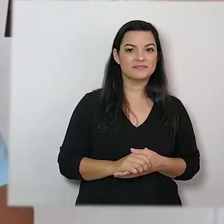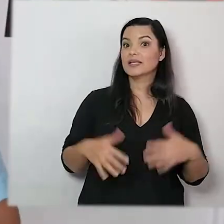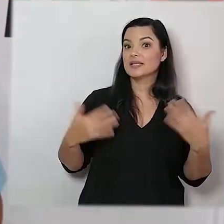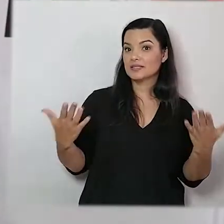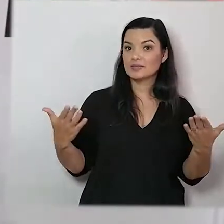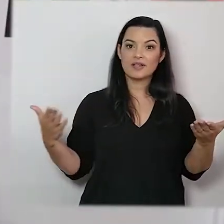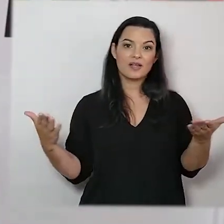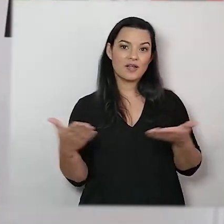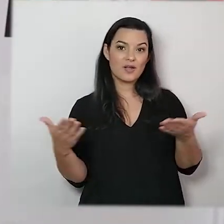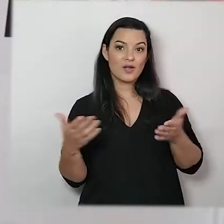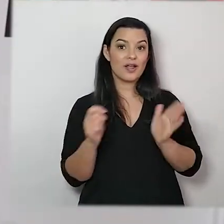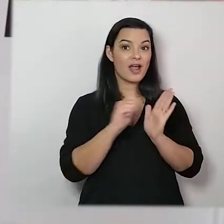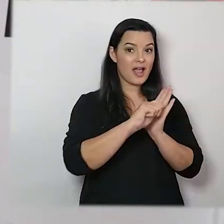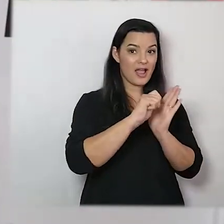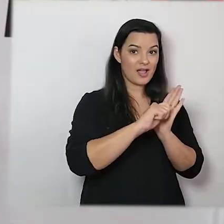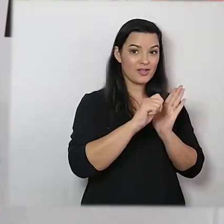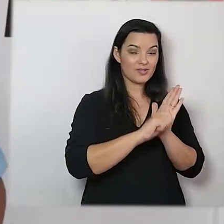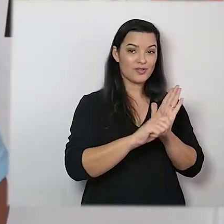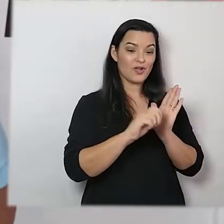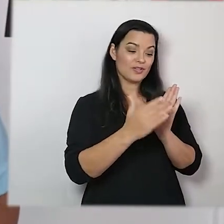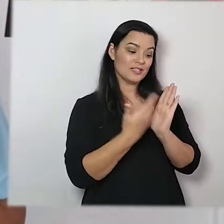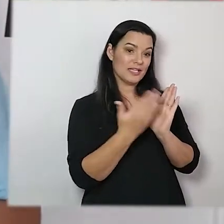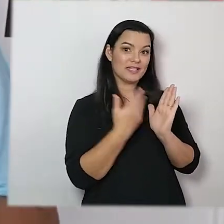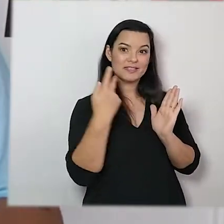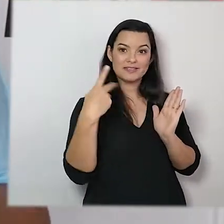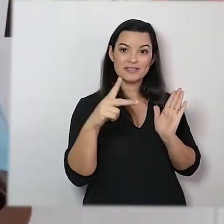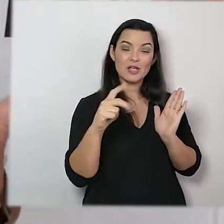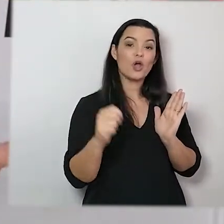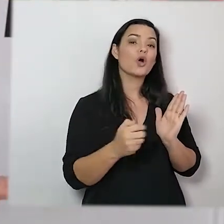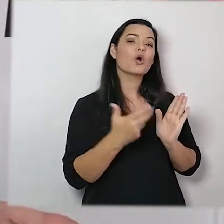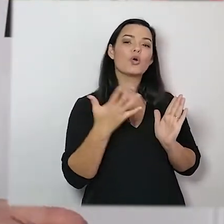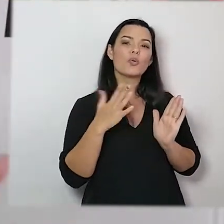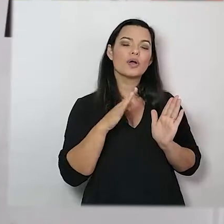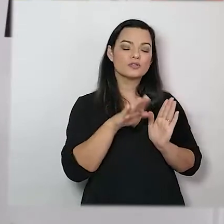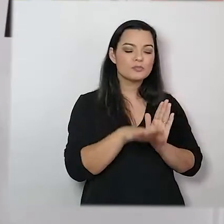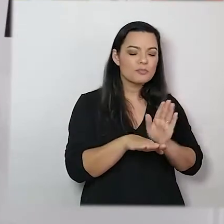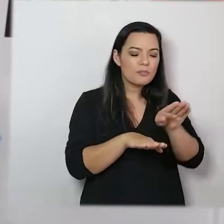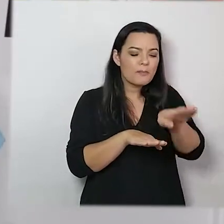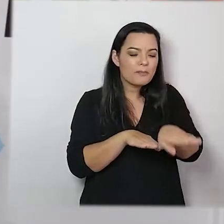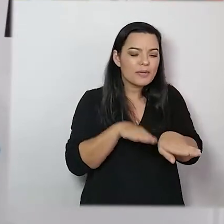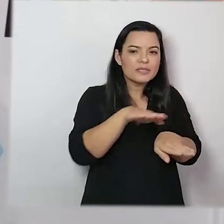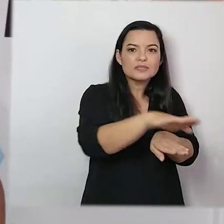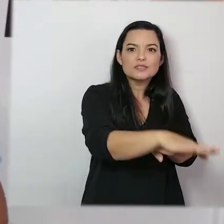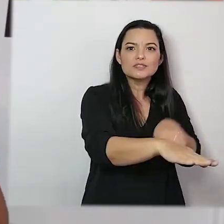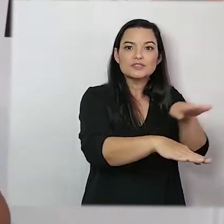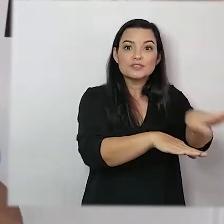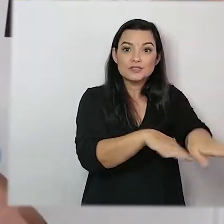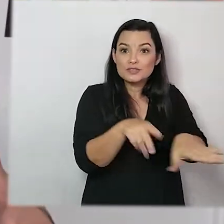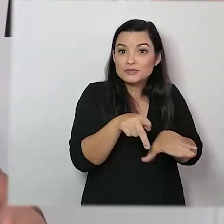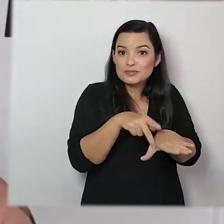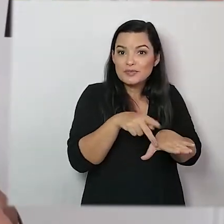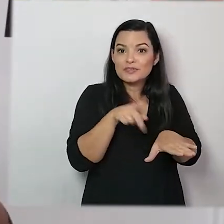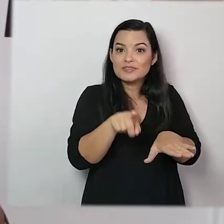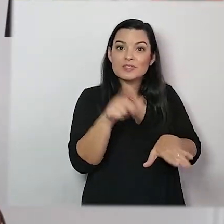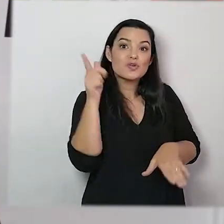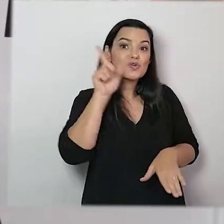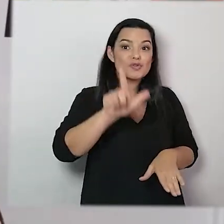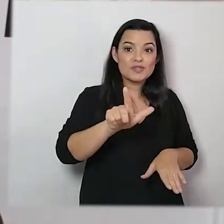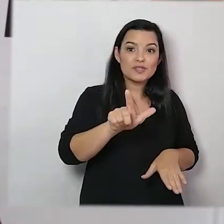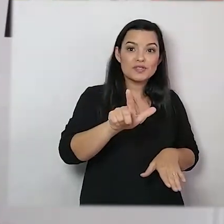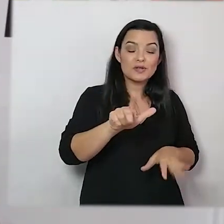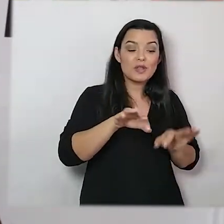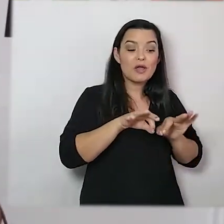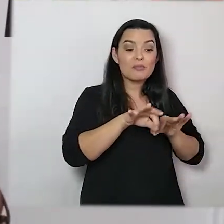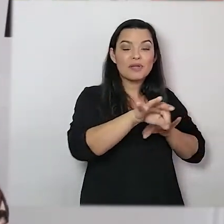Então, agora, anote aí no seu caderno quantos passos você conseguiu obter aí